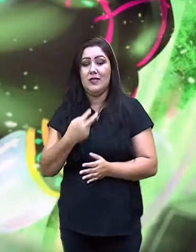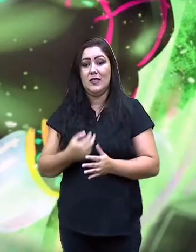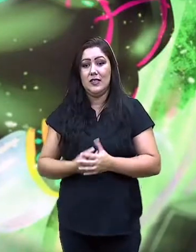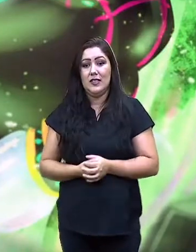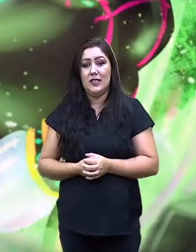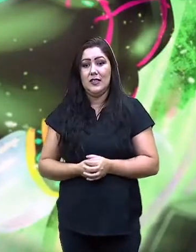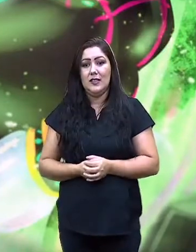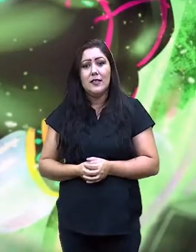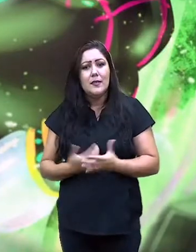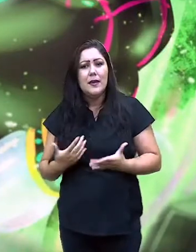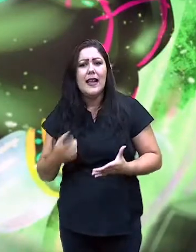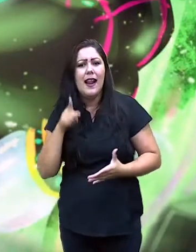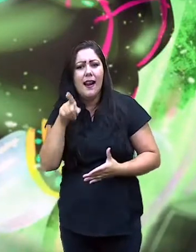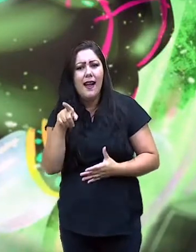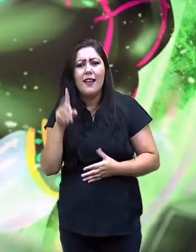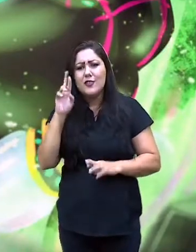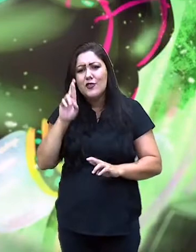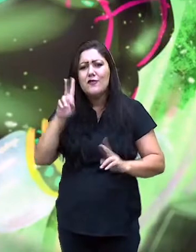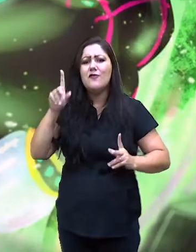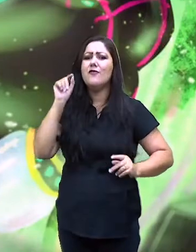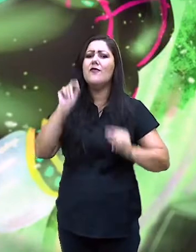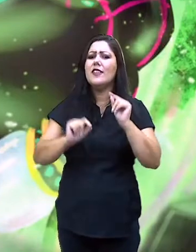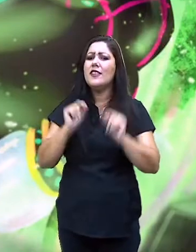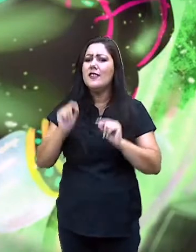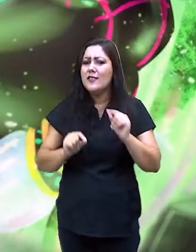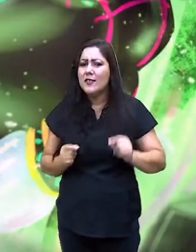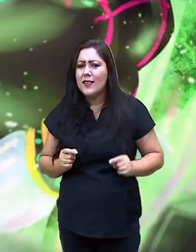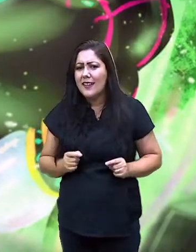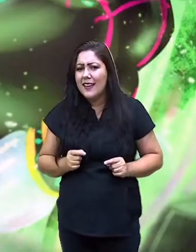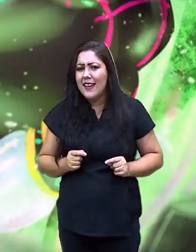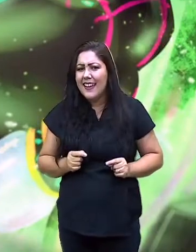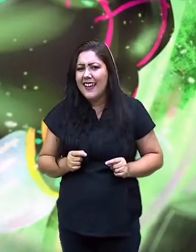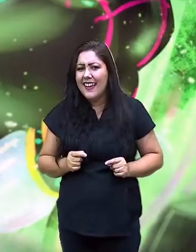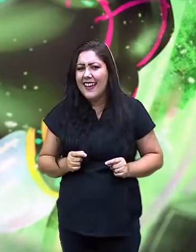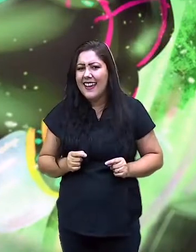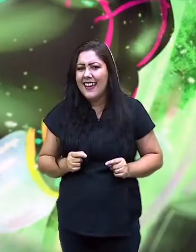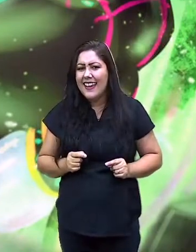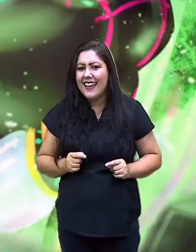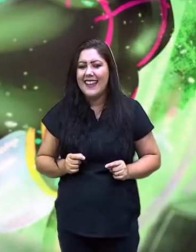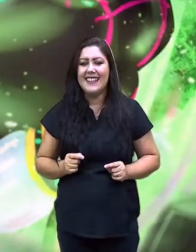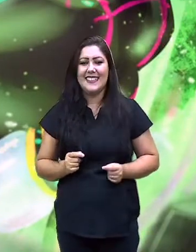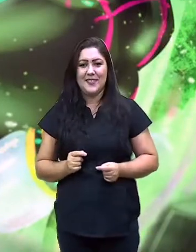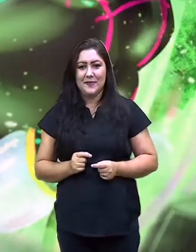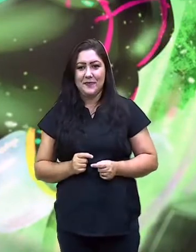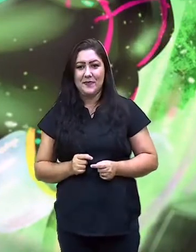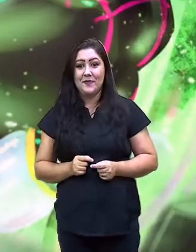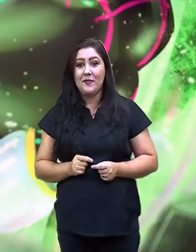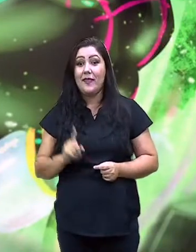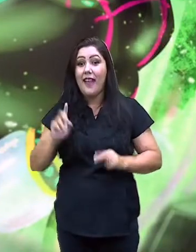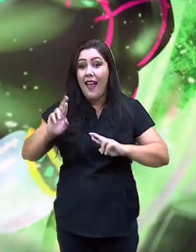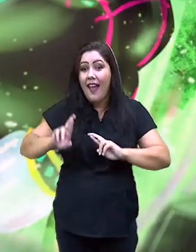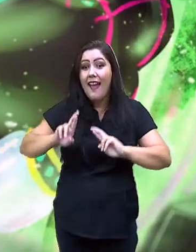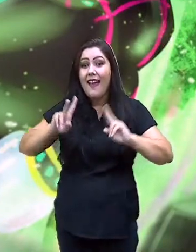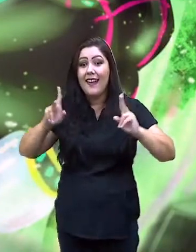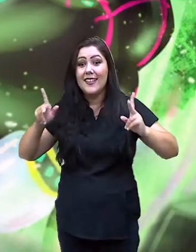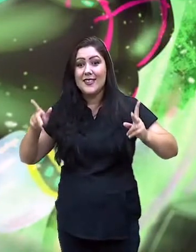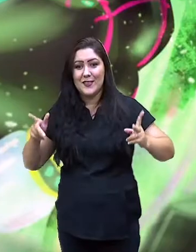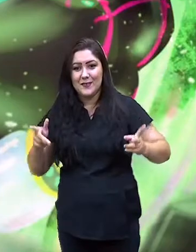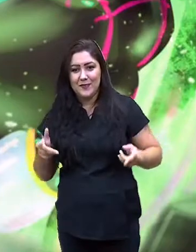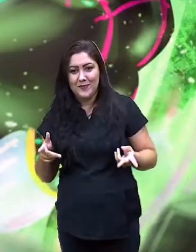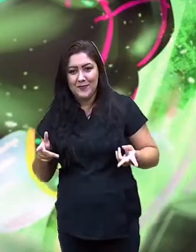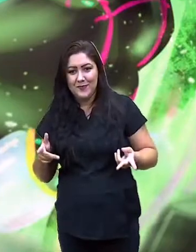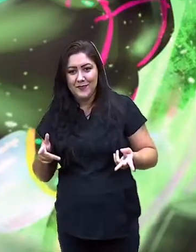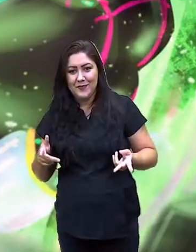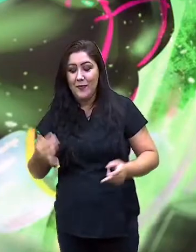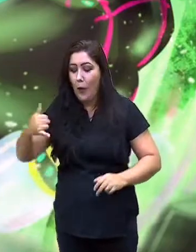Maranhão. Você sabe por quê? Vamos aprender o porquê? Lá a diferença é que ao invés do